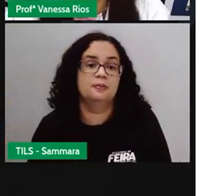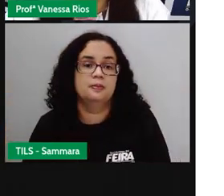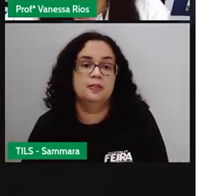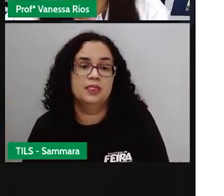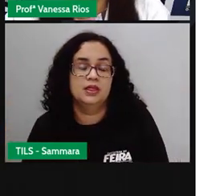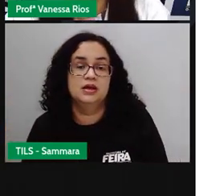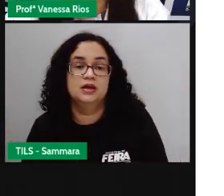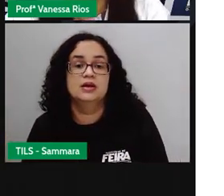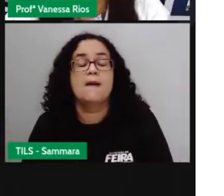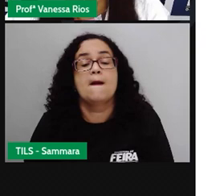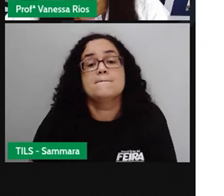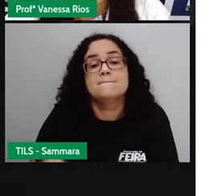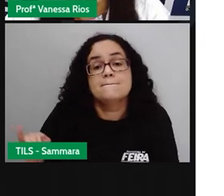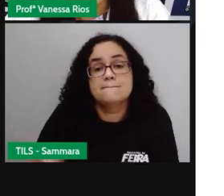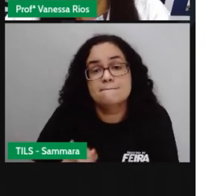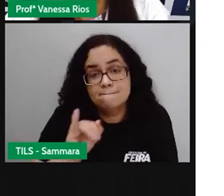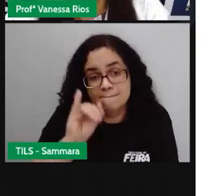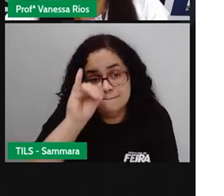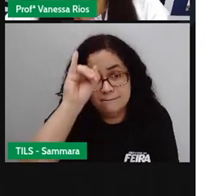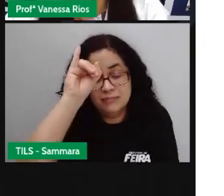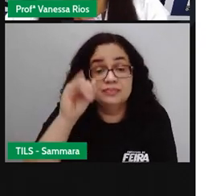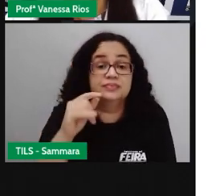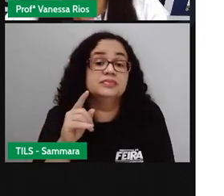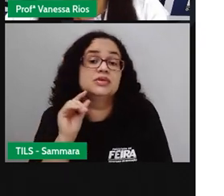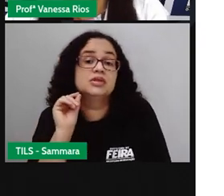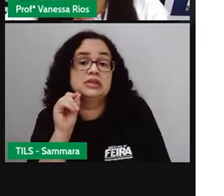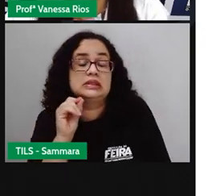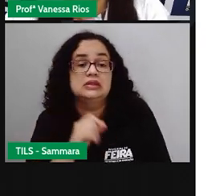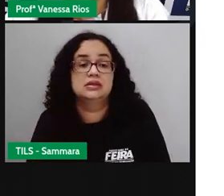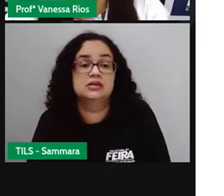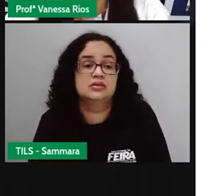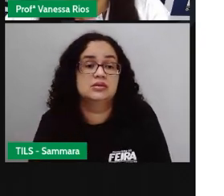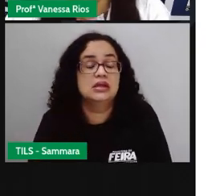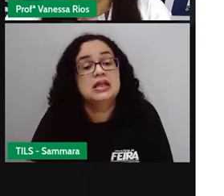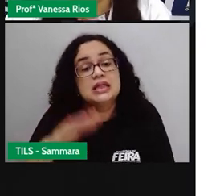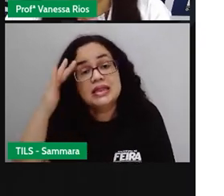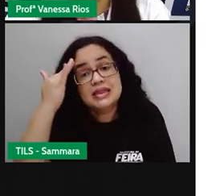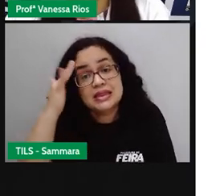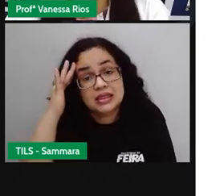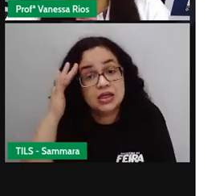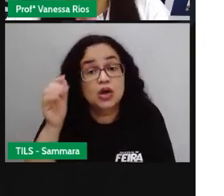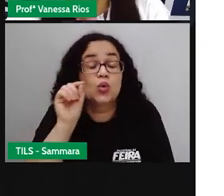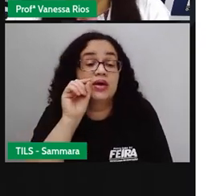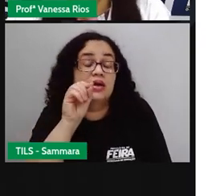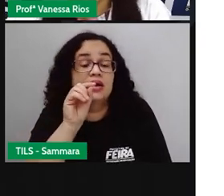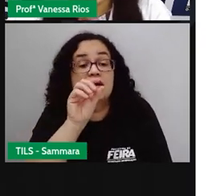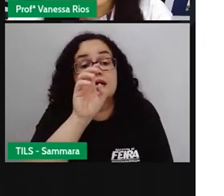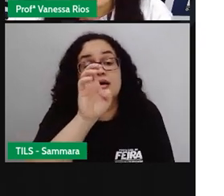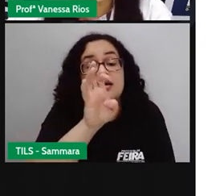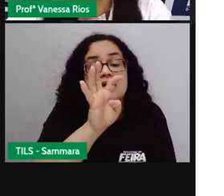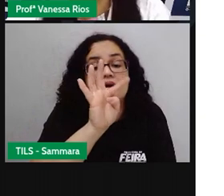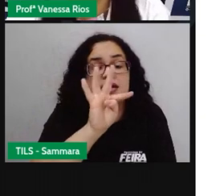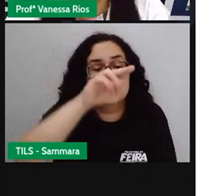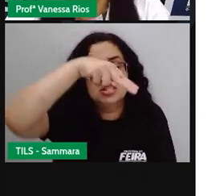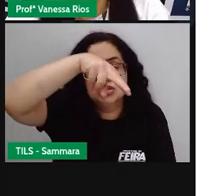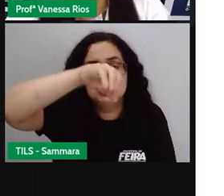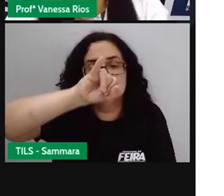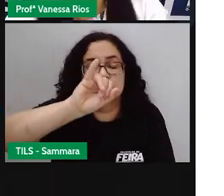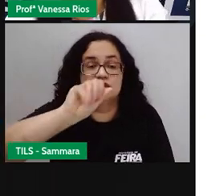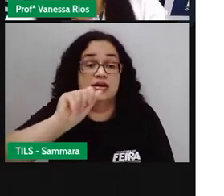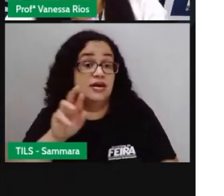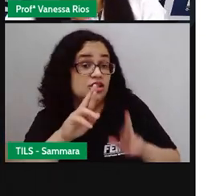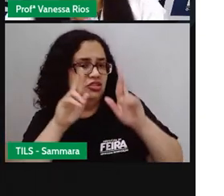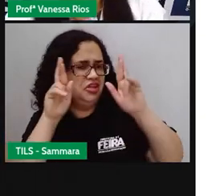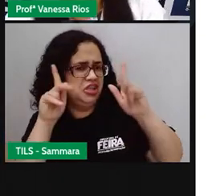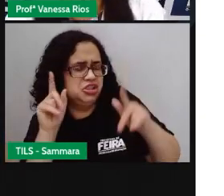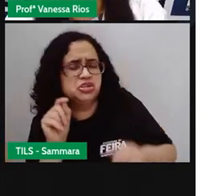E é um importante, é um importante ressalvo a gente entender que o conceito de etnia é diferente do